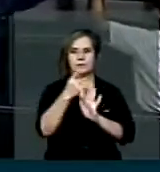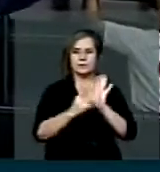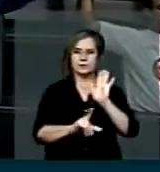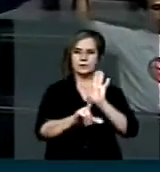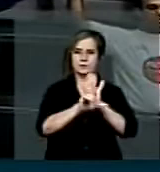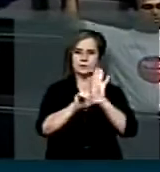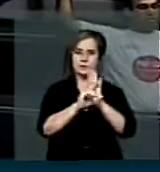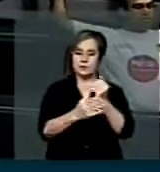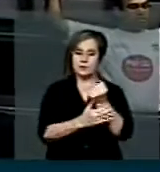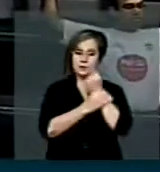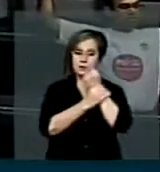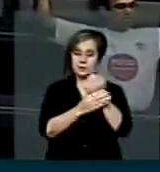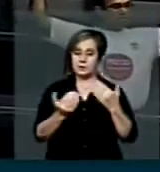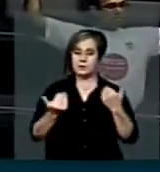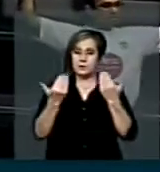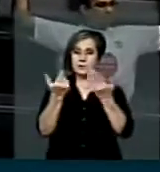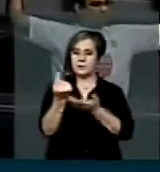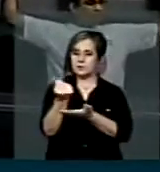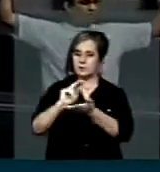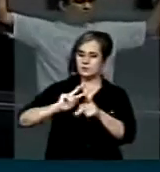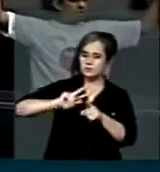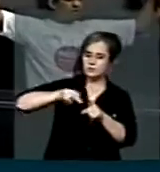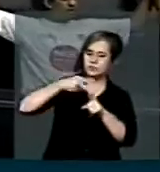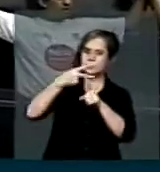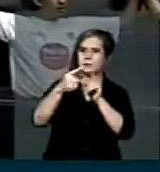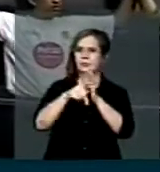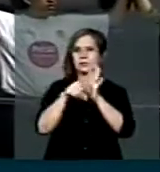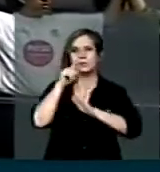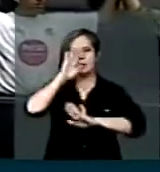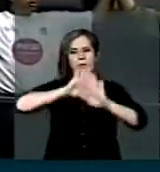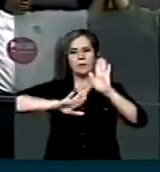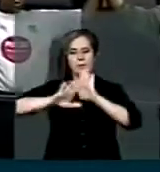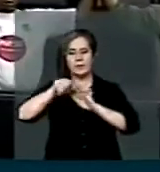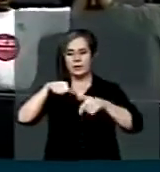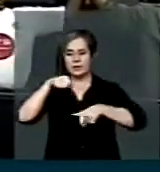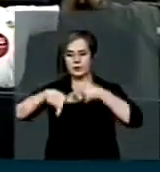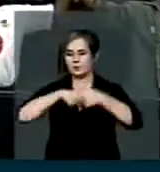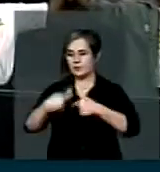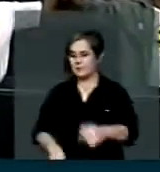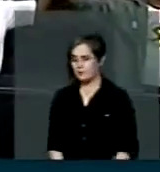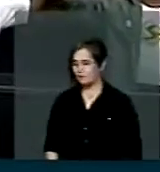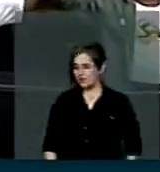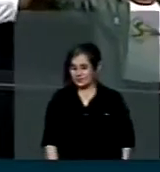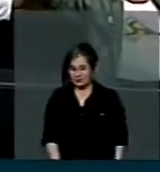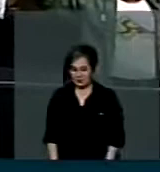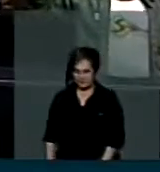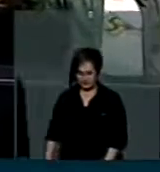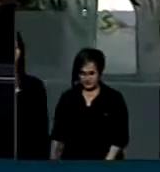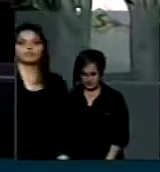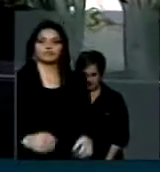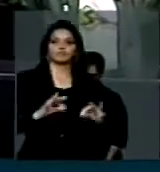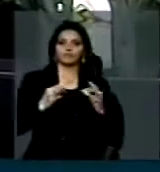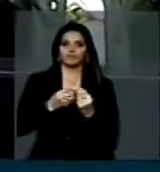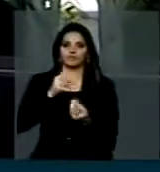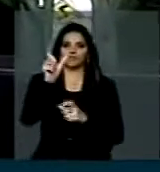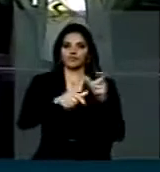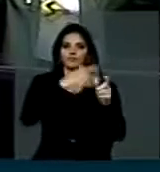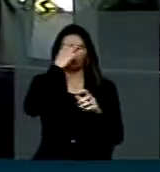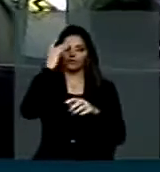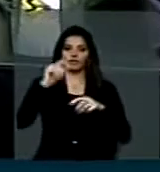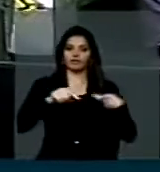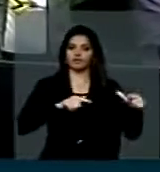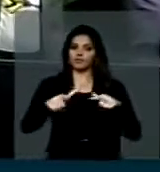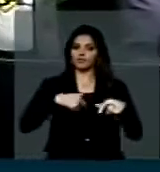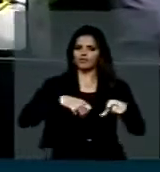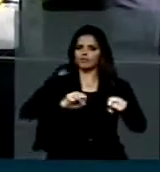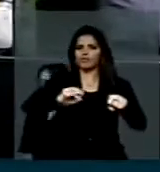Garantindo, reitero, o adicional de periculosidade Para todos os trabalhadores em motocicleta